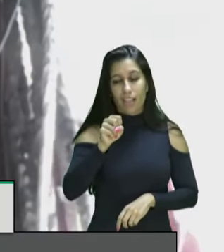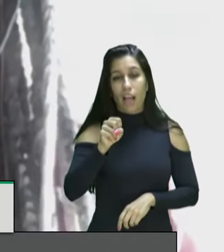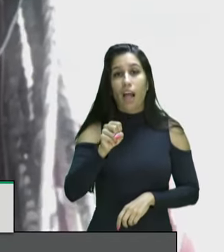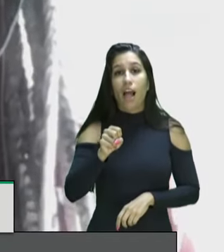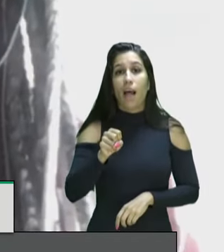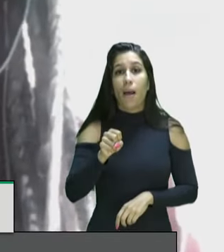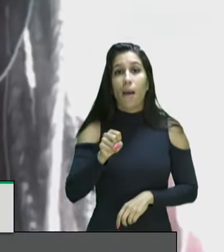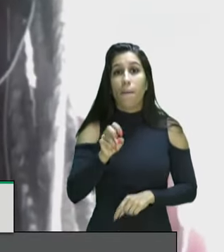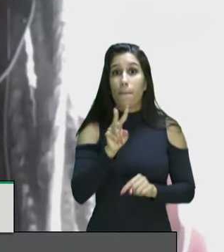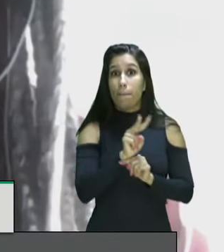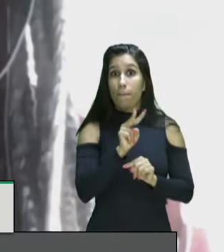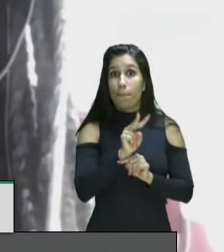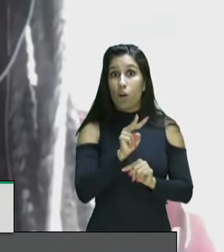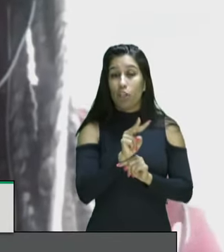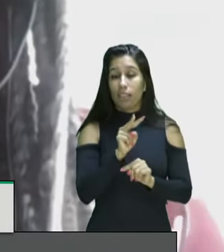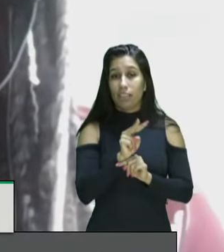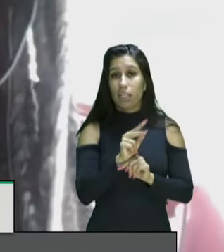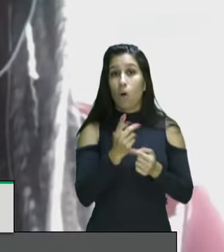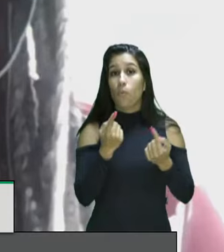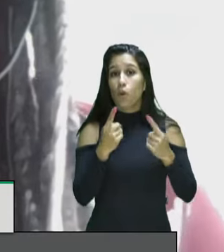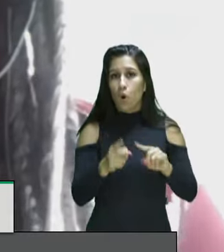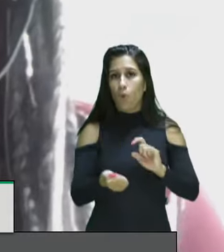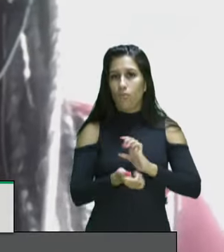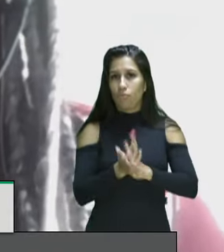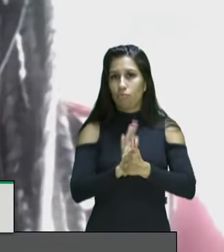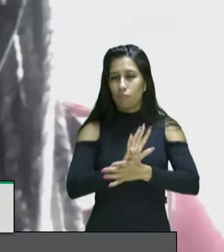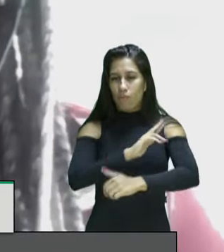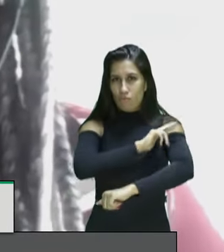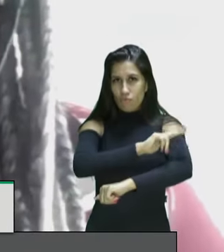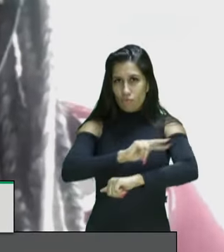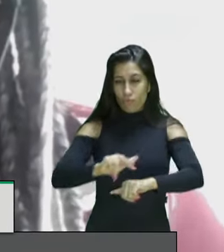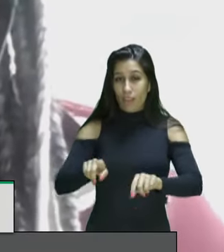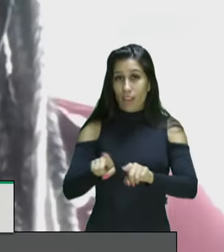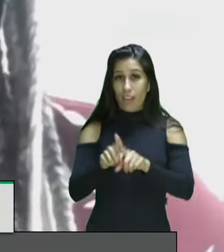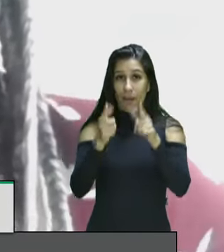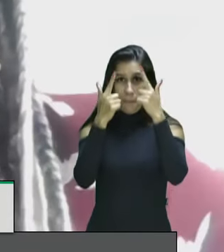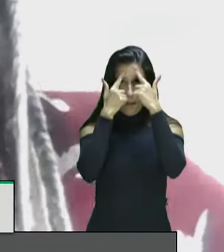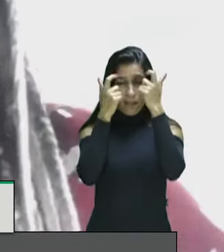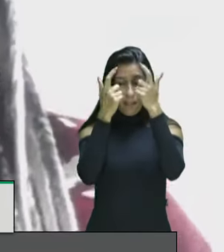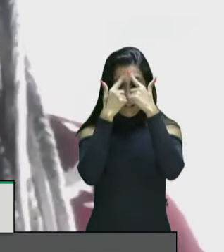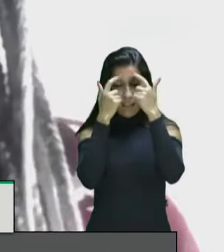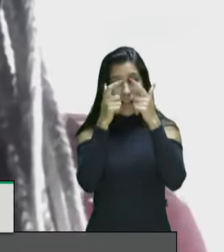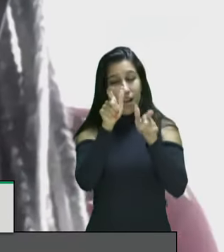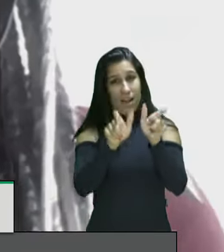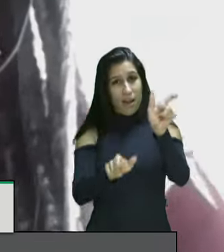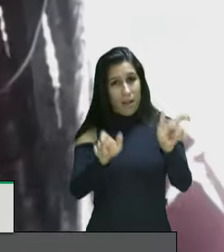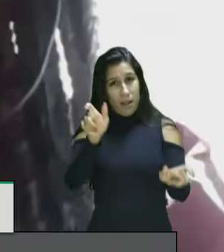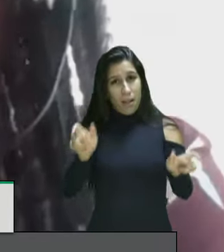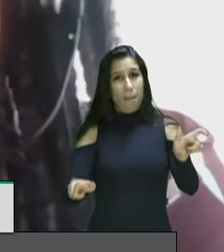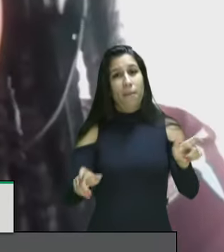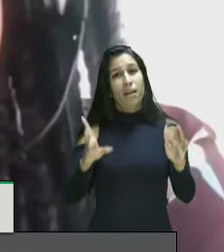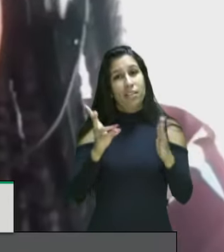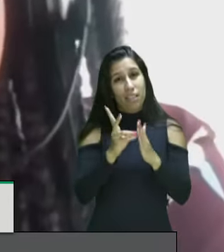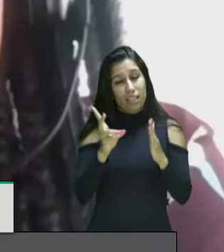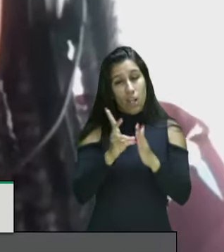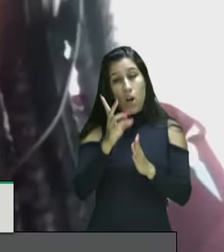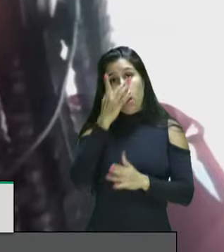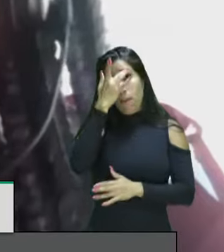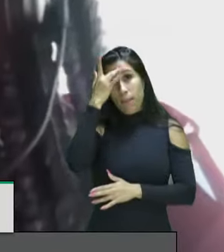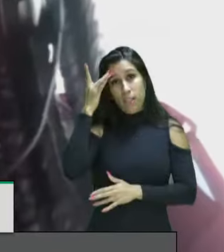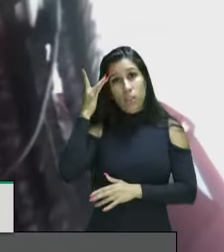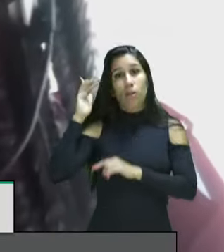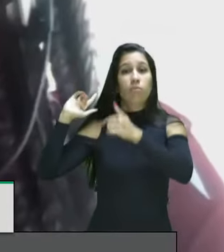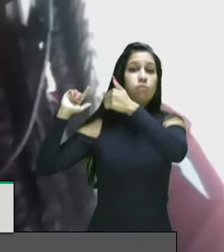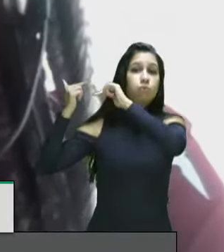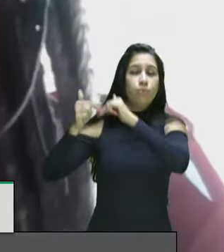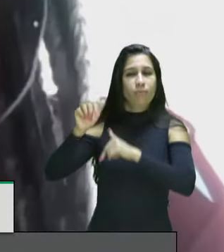prevenção e punição do racismo da discriminação e da violência contra pessoas indígenas e afrodescendentes bem